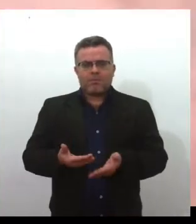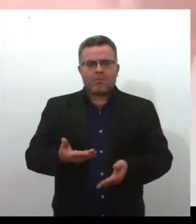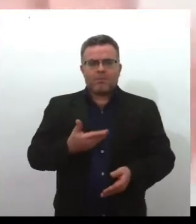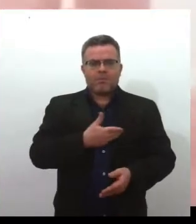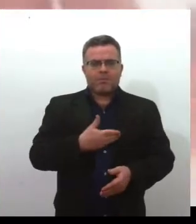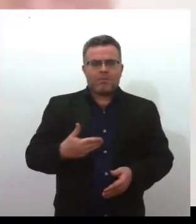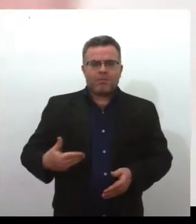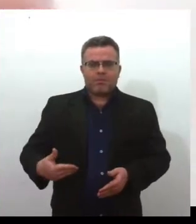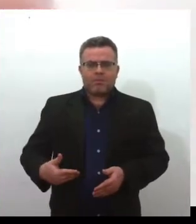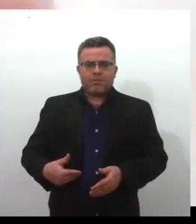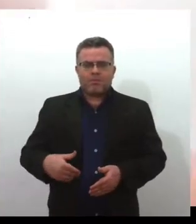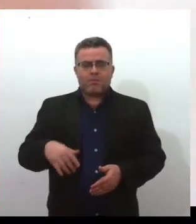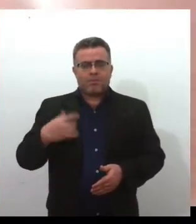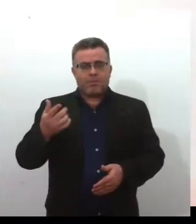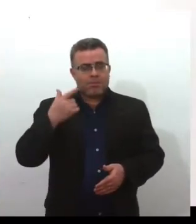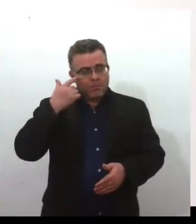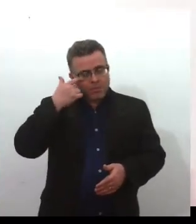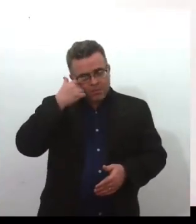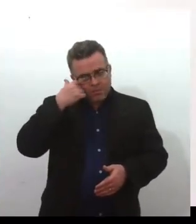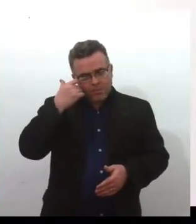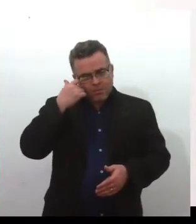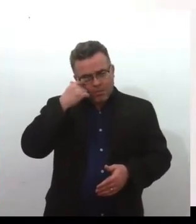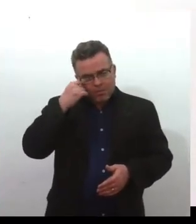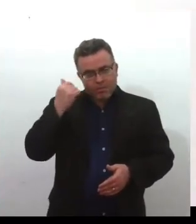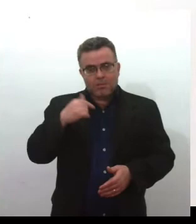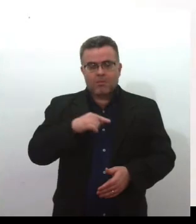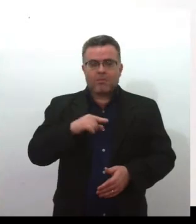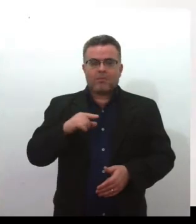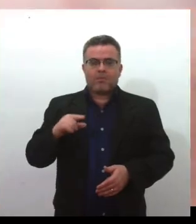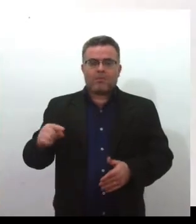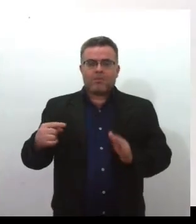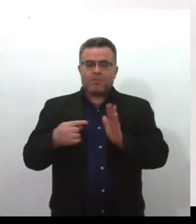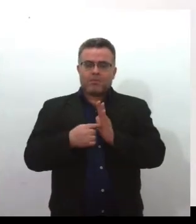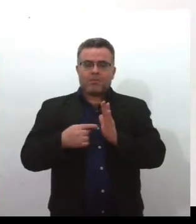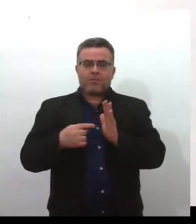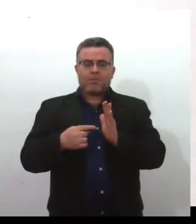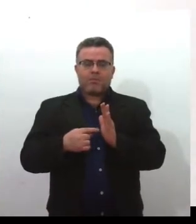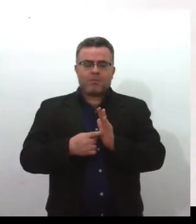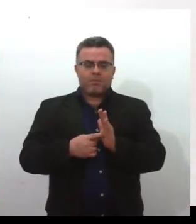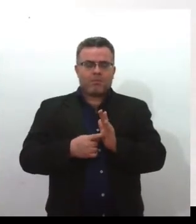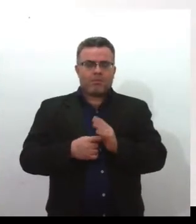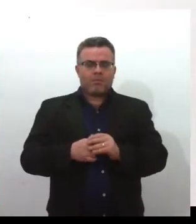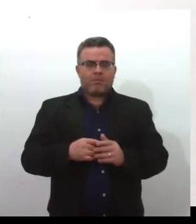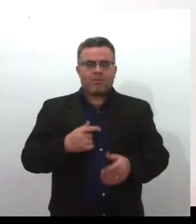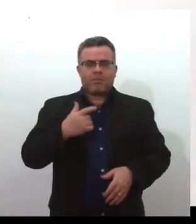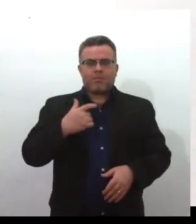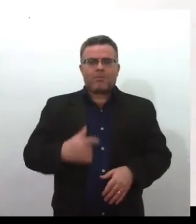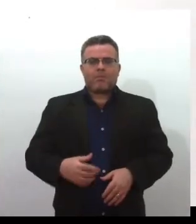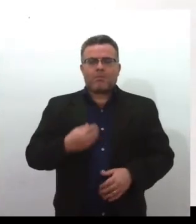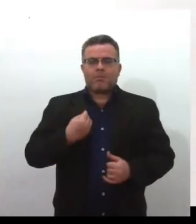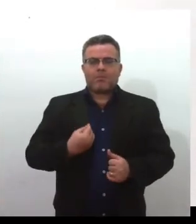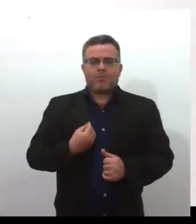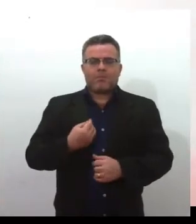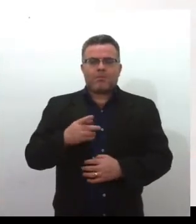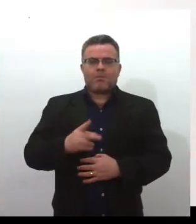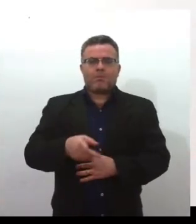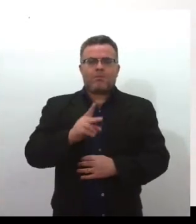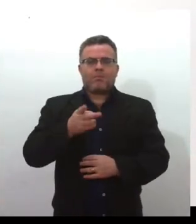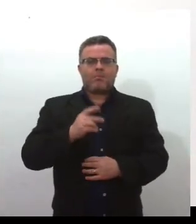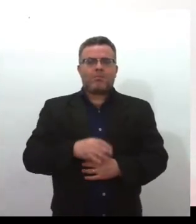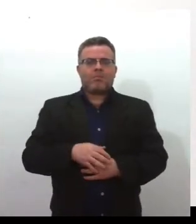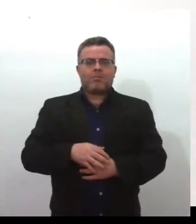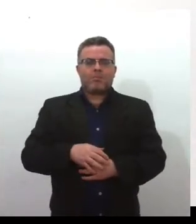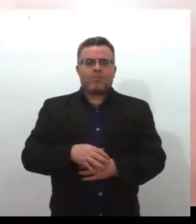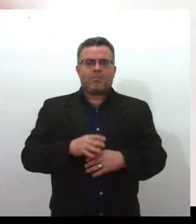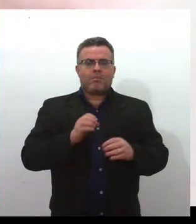né. Então, ela, não tendo quem a indicasse, ela tinha que sobreviver, como ela diz. Ela tinha que dar algum tipo de